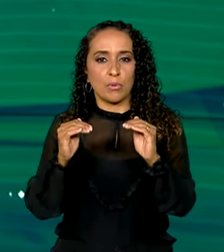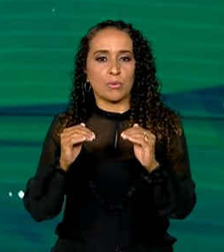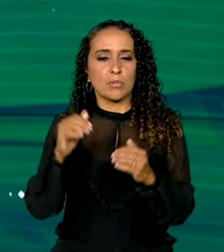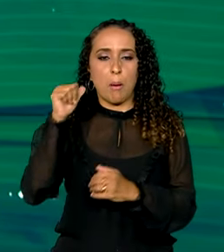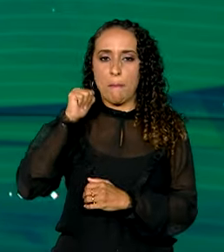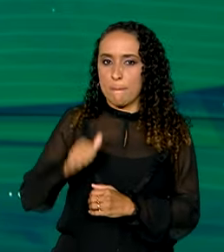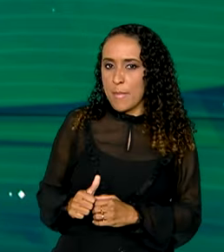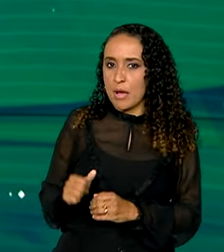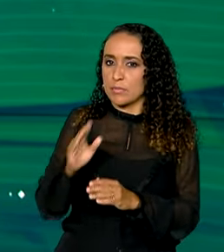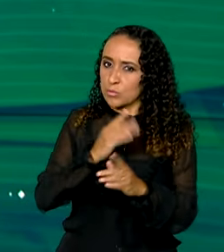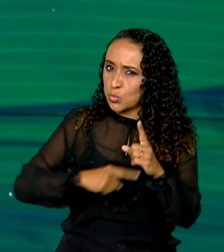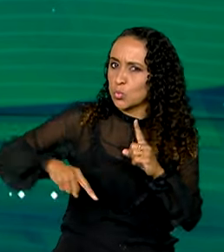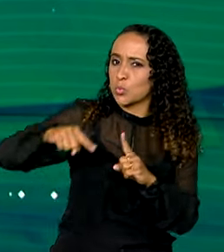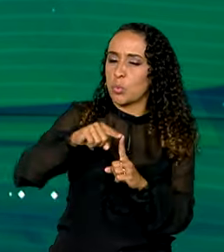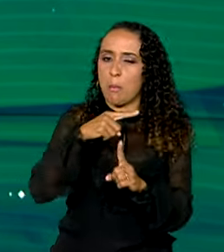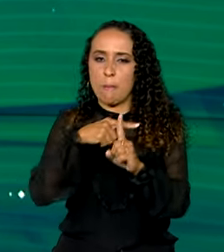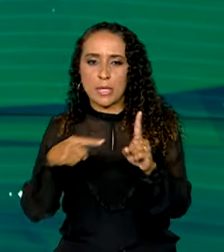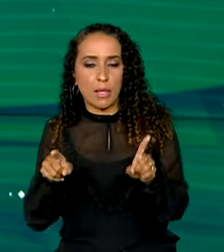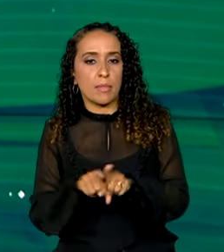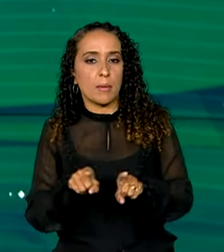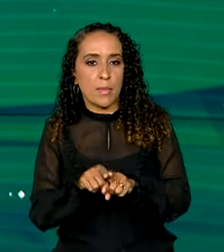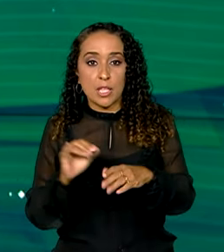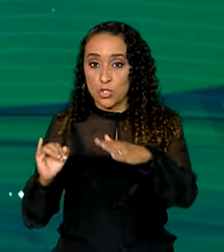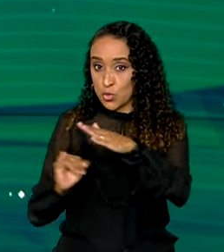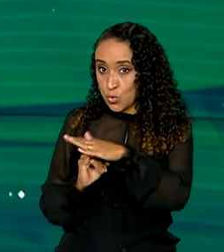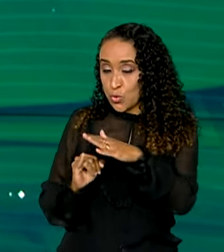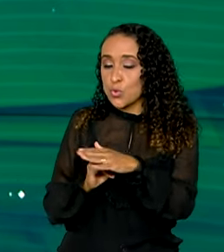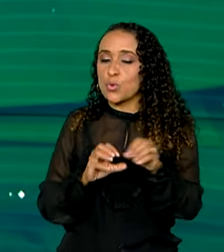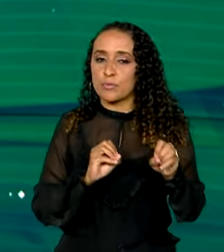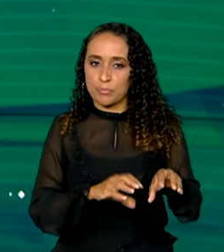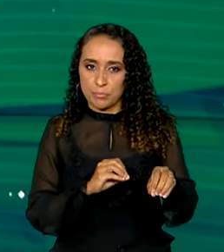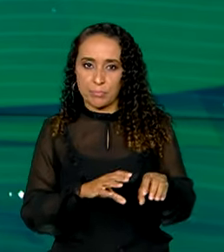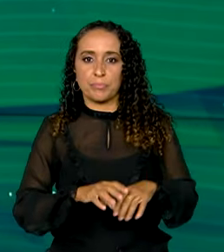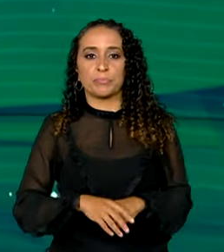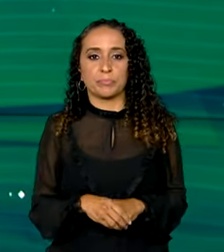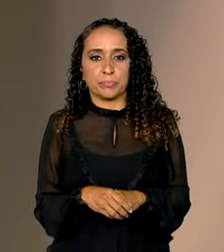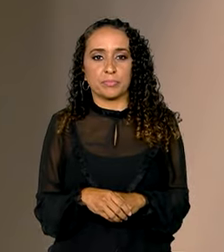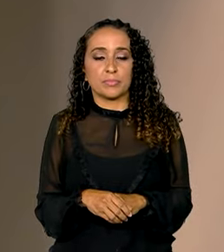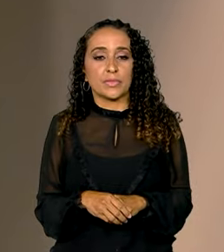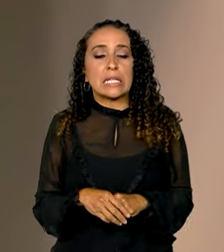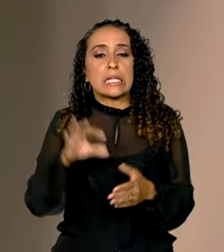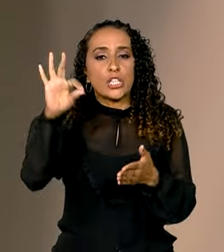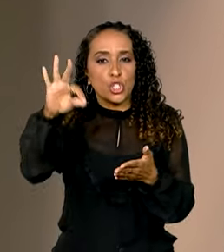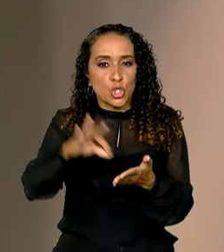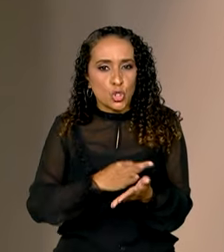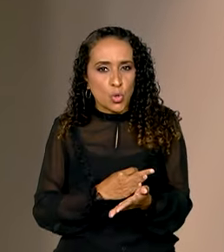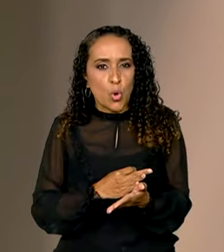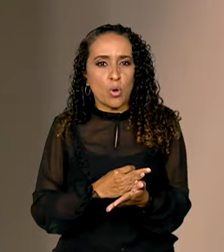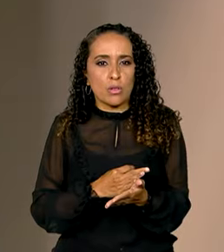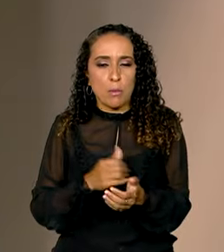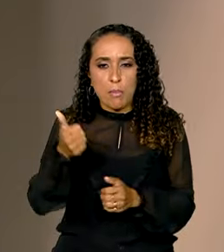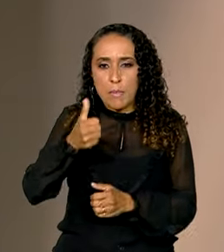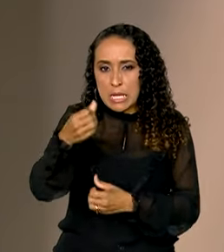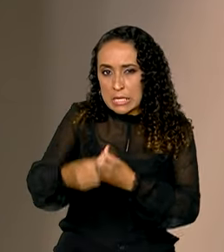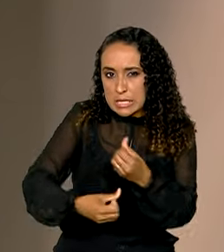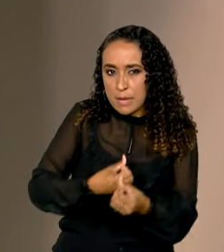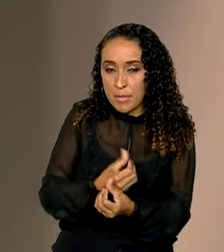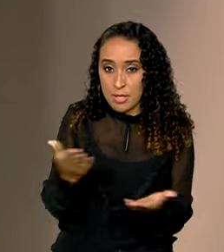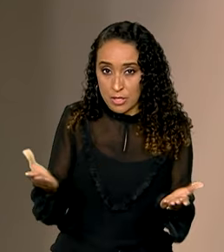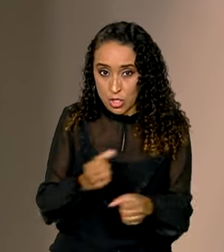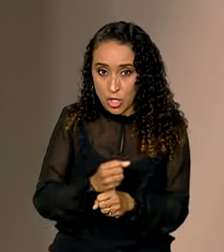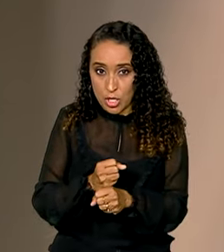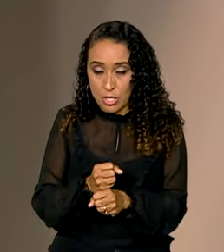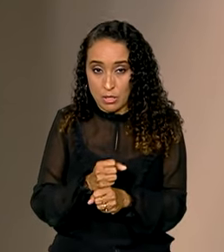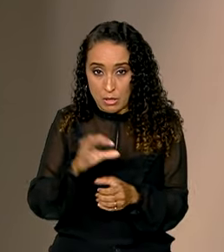de bolsas integrais e parciais nas instituições de ensino. E as inscrições para o primeiro semestre deste ano,